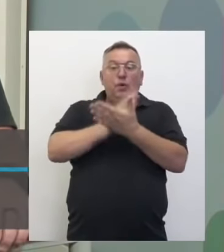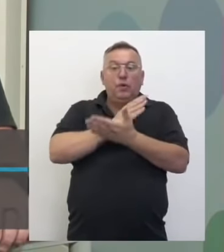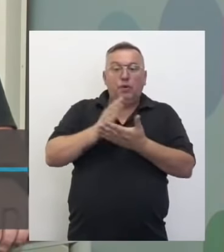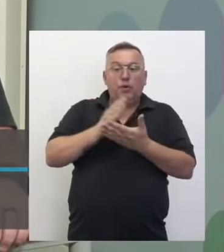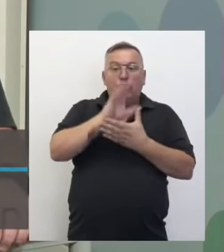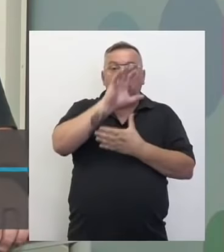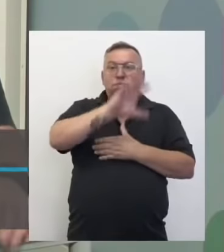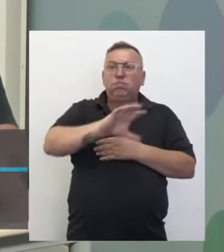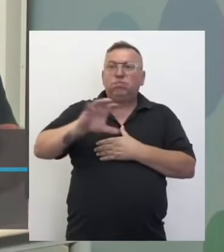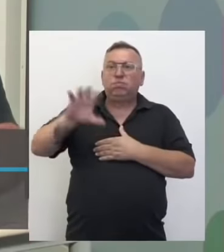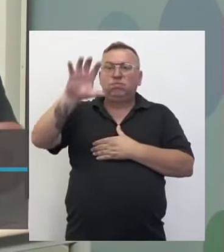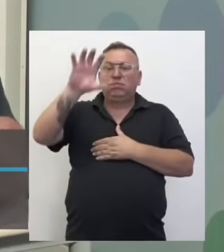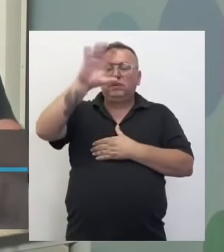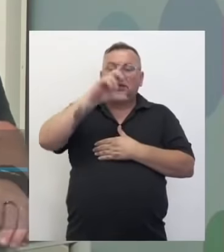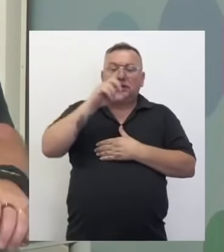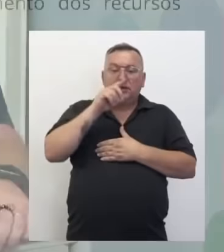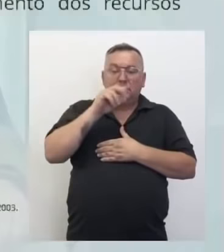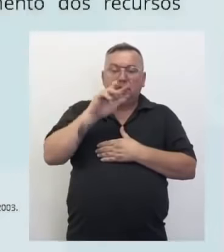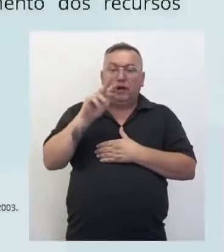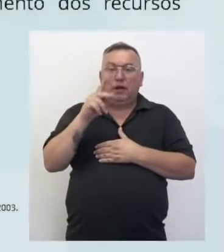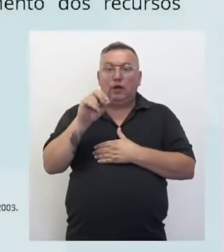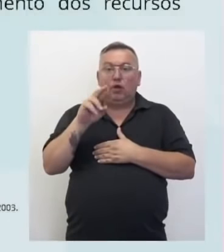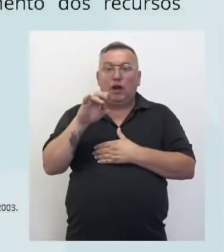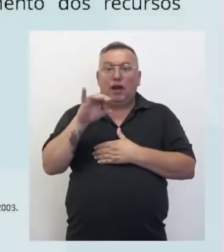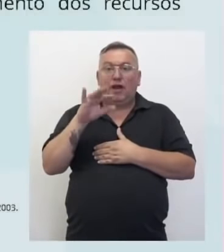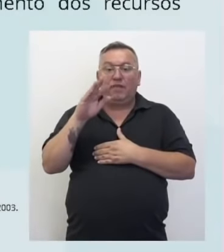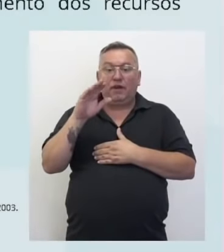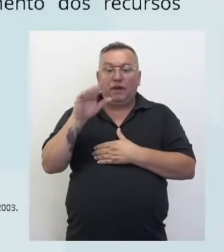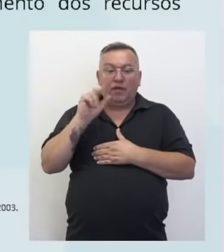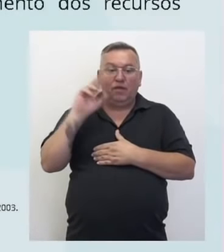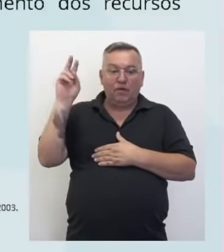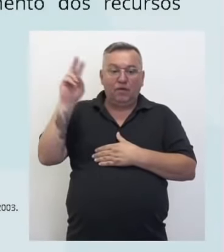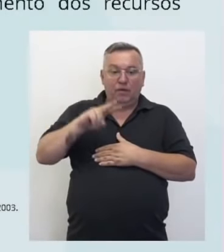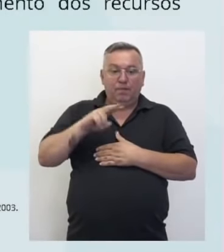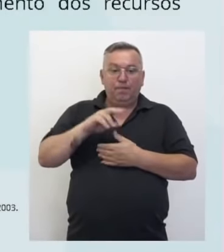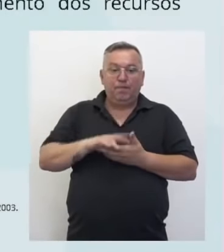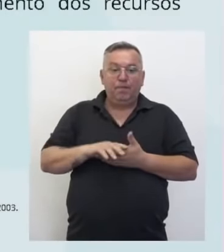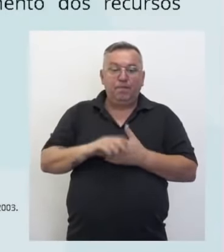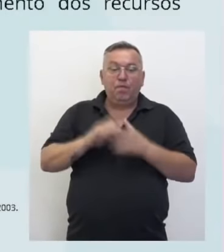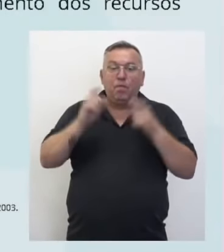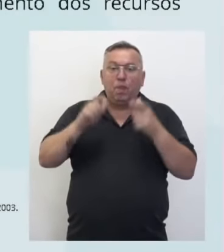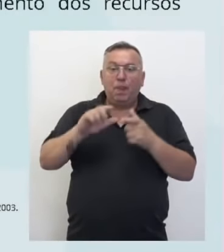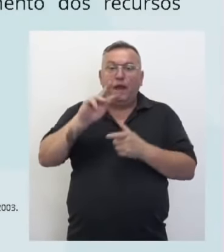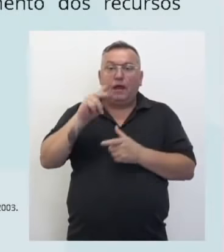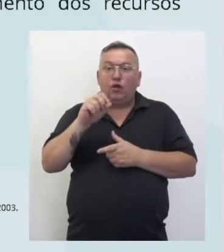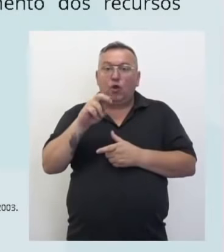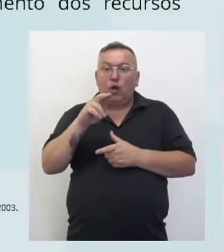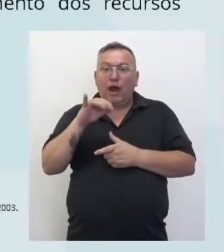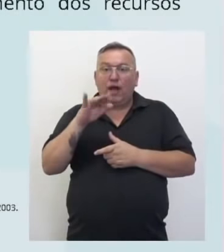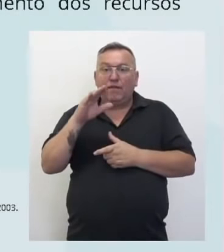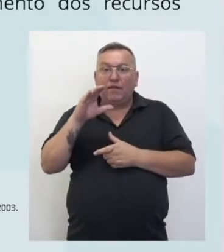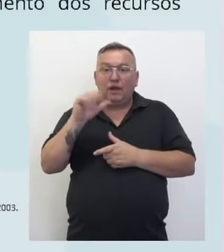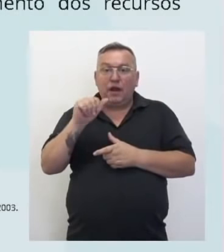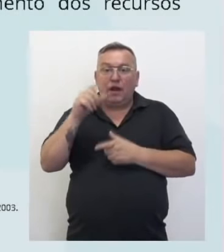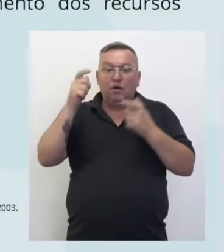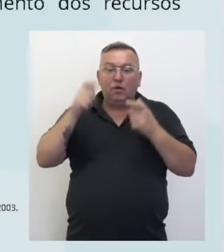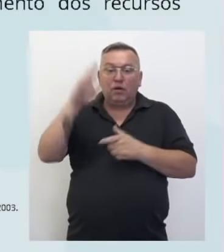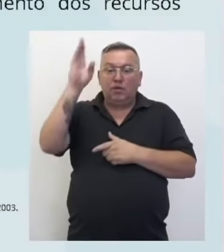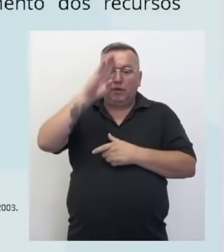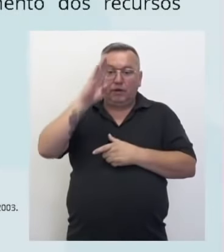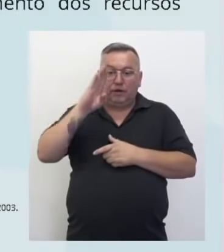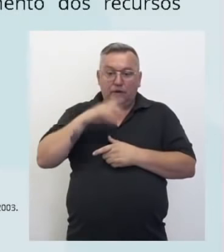região hidrográfica, vamos ver o que é uma região hidrográfica. A região hidrográfica é o espaço territorial brasileiro,